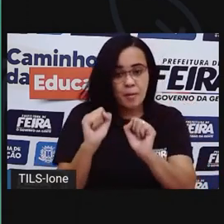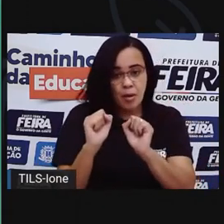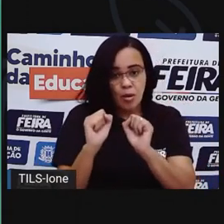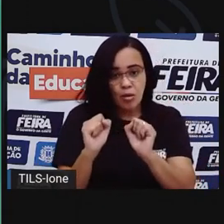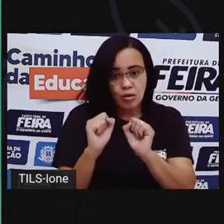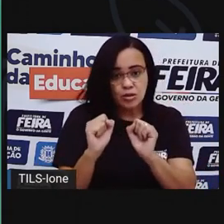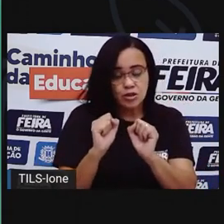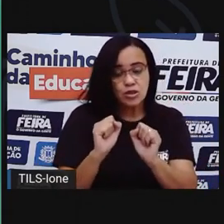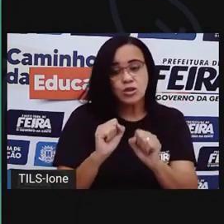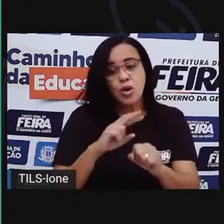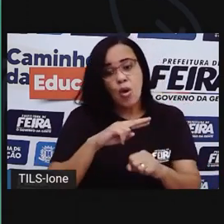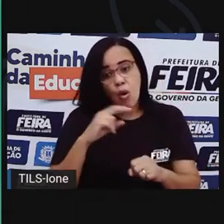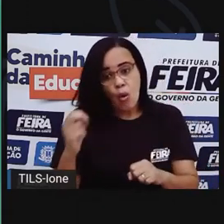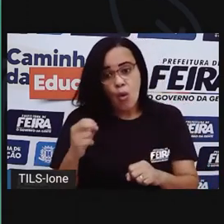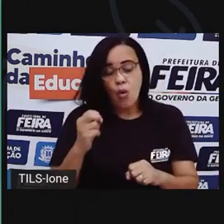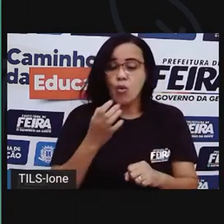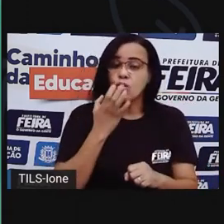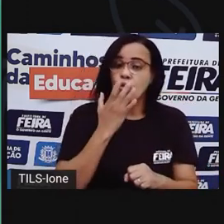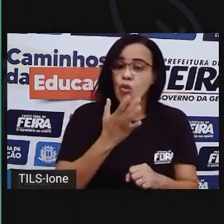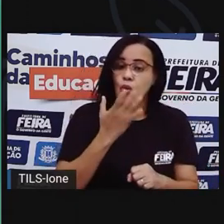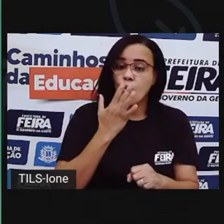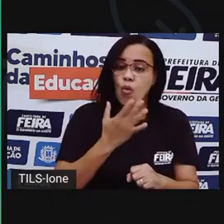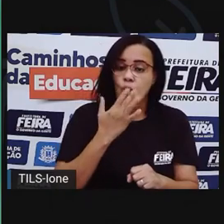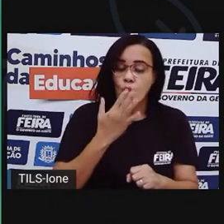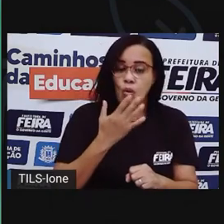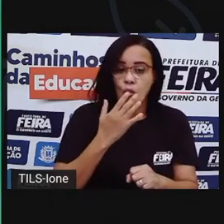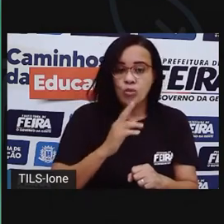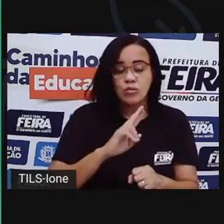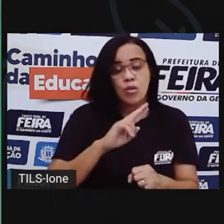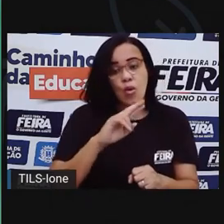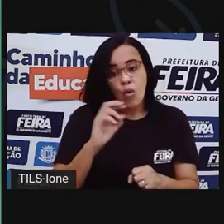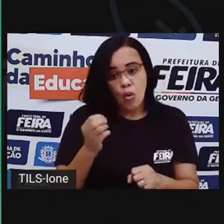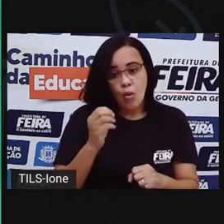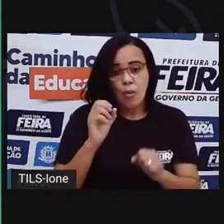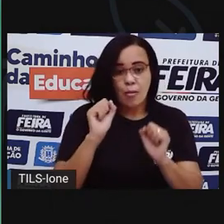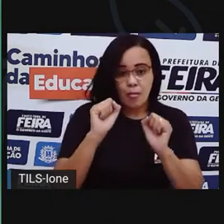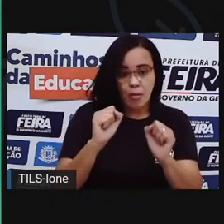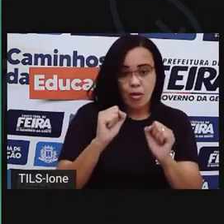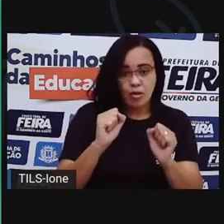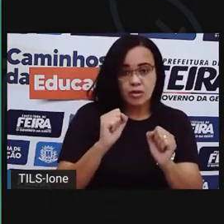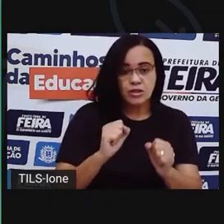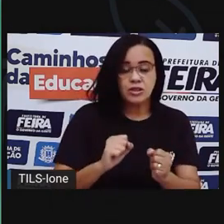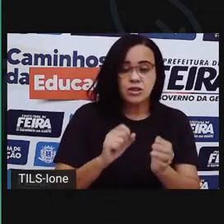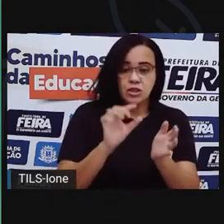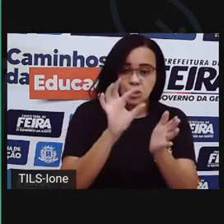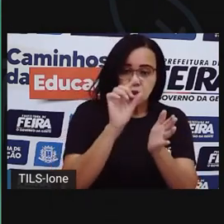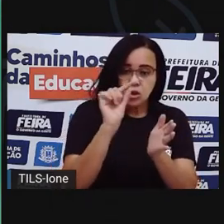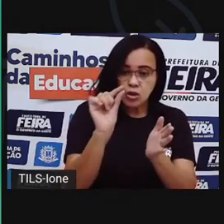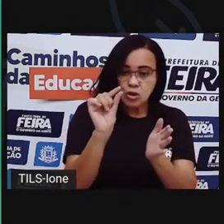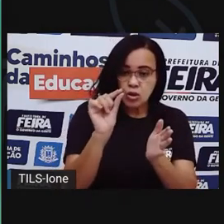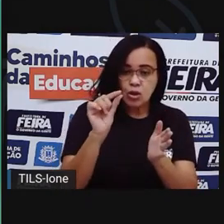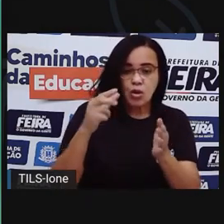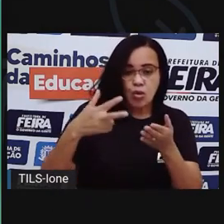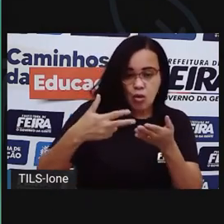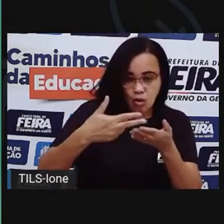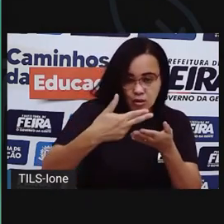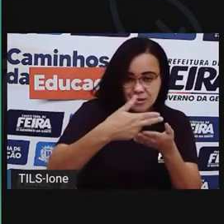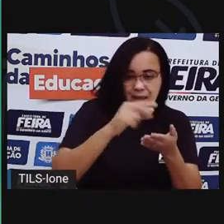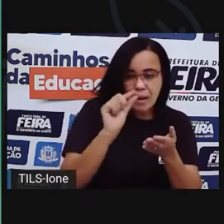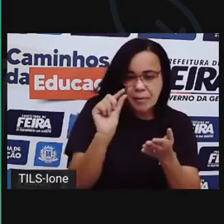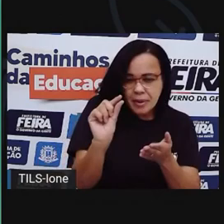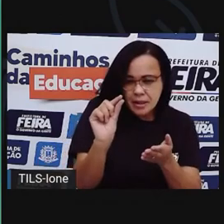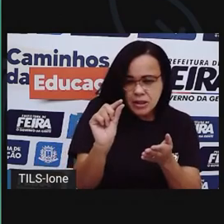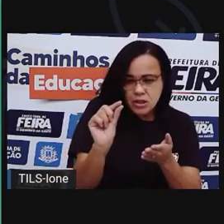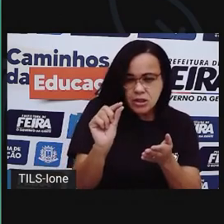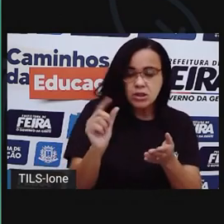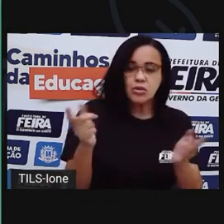pintar, né? Com lápis de cor ou hidrocor. Ou você pode cortar, né? Mais fininho o seu papel. Vou demonstrar aqui para